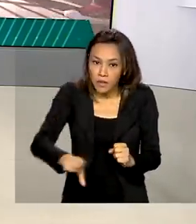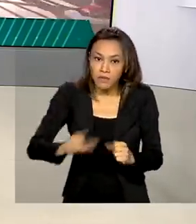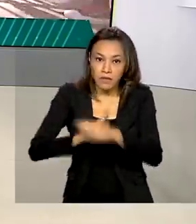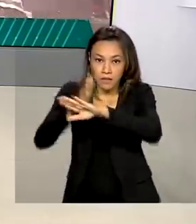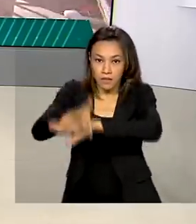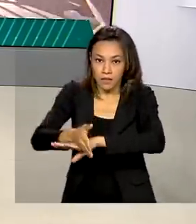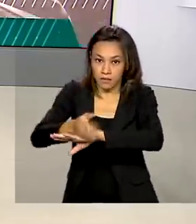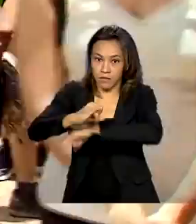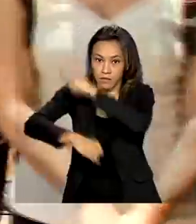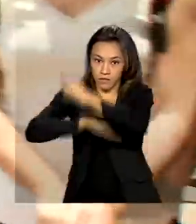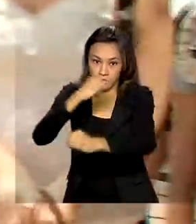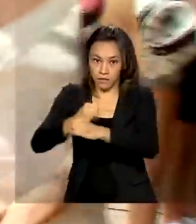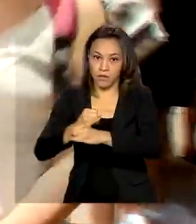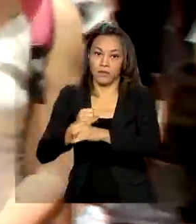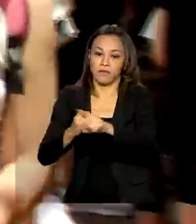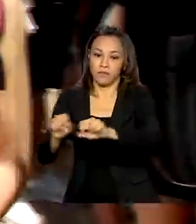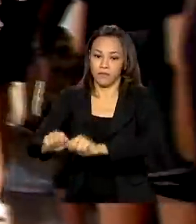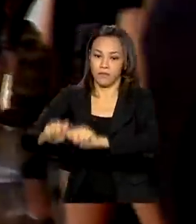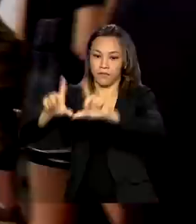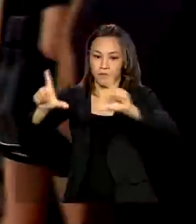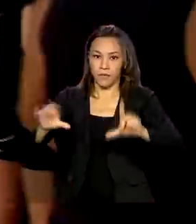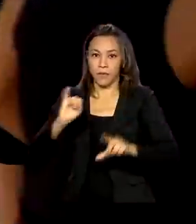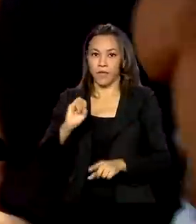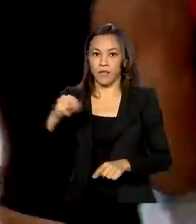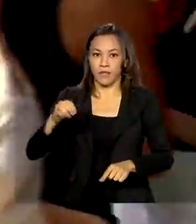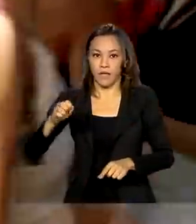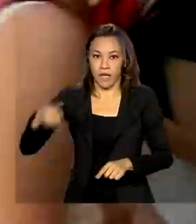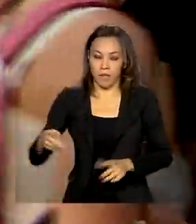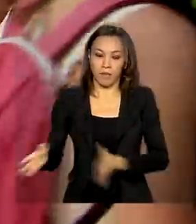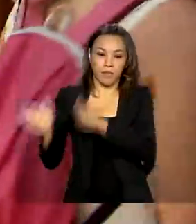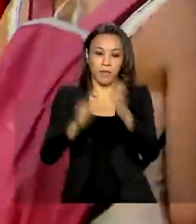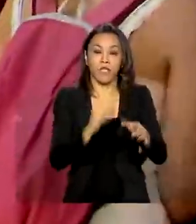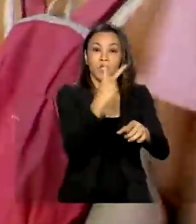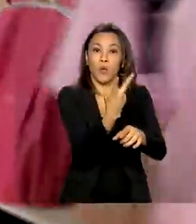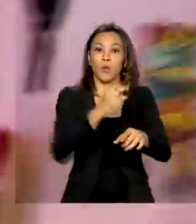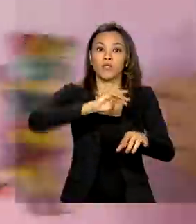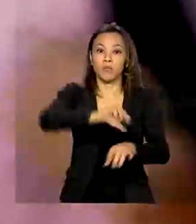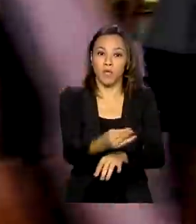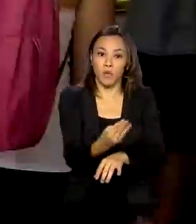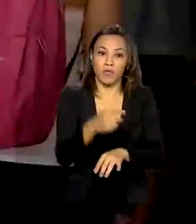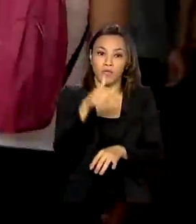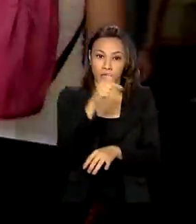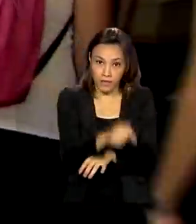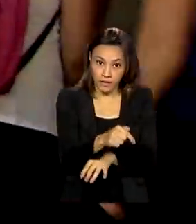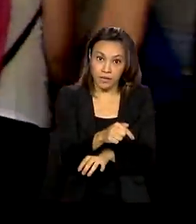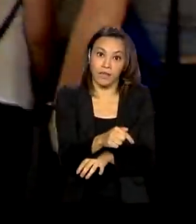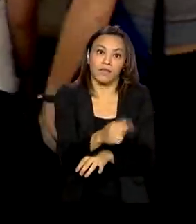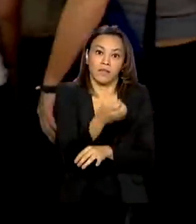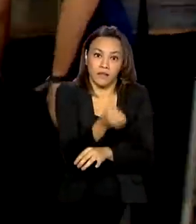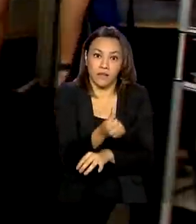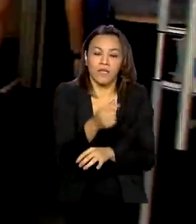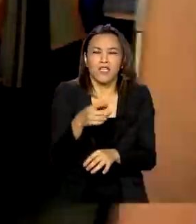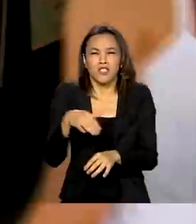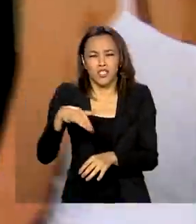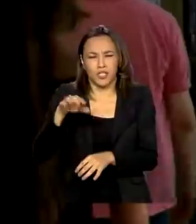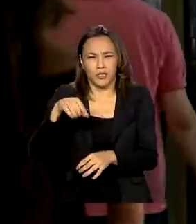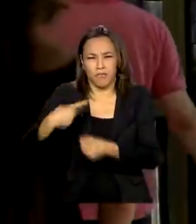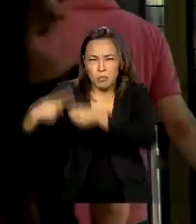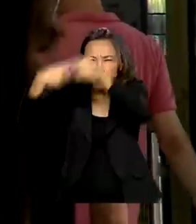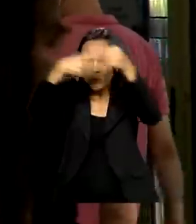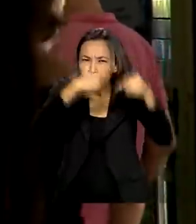INEP. 2 milhões e 470 mil candidatos de 1.689 municípios